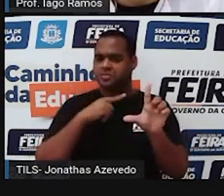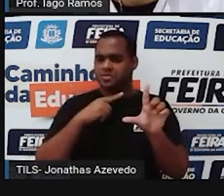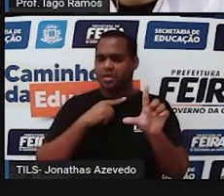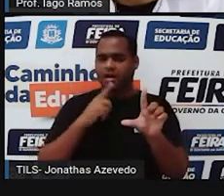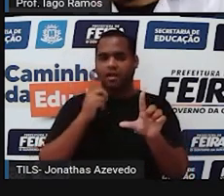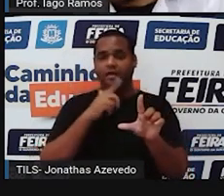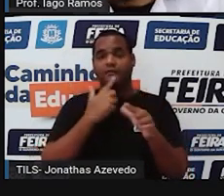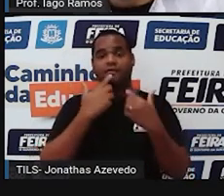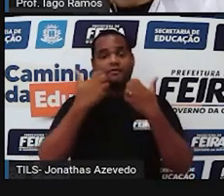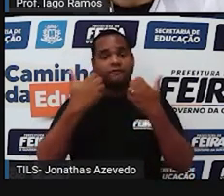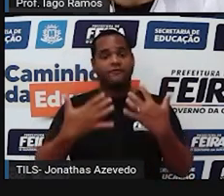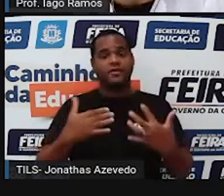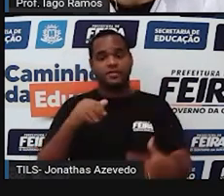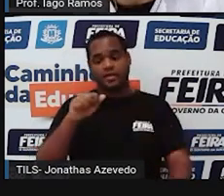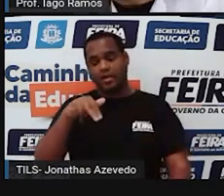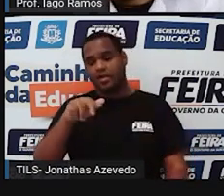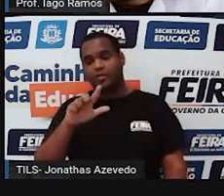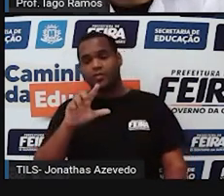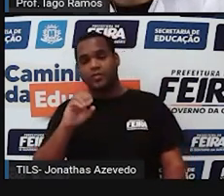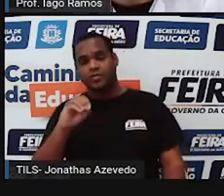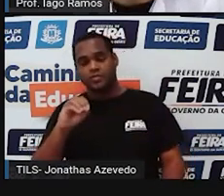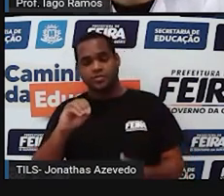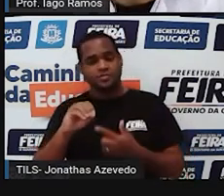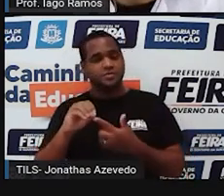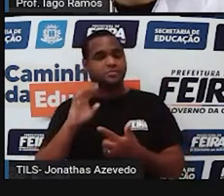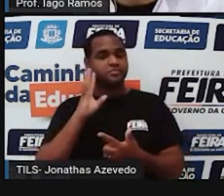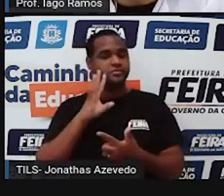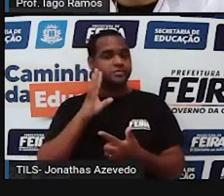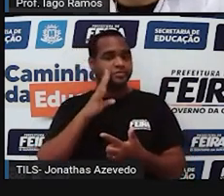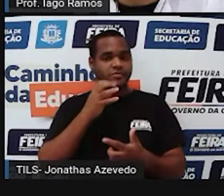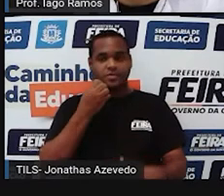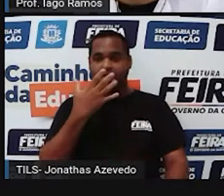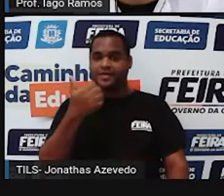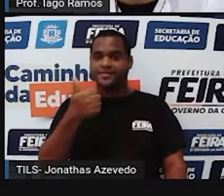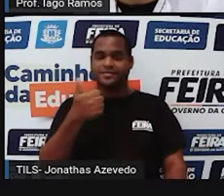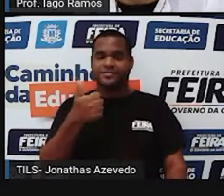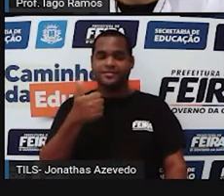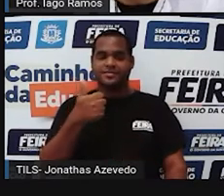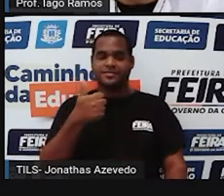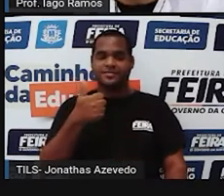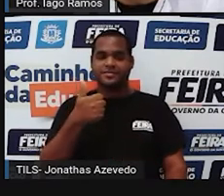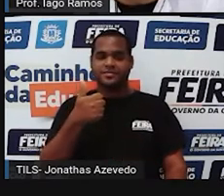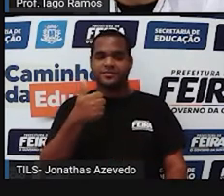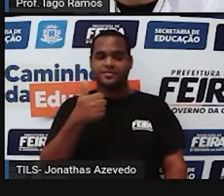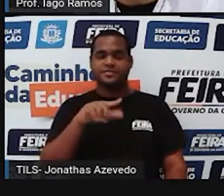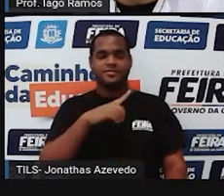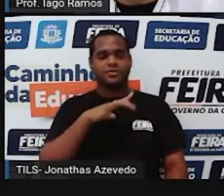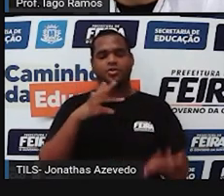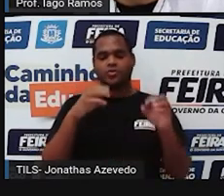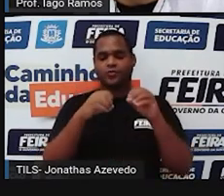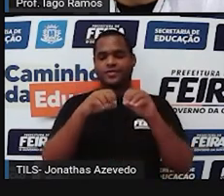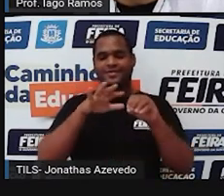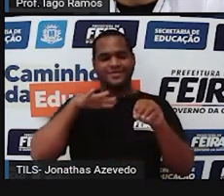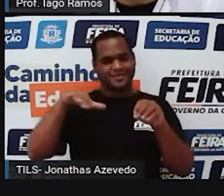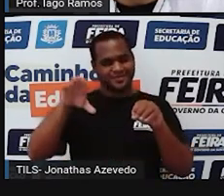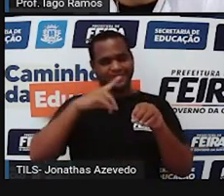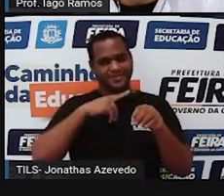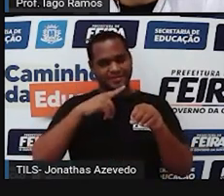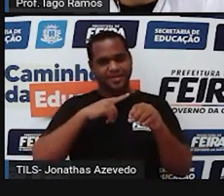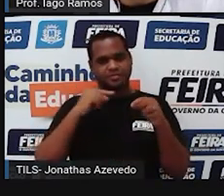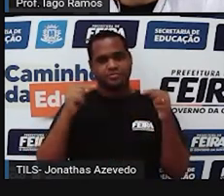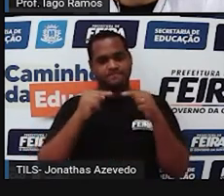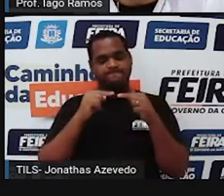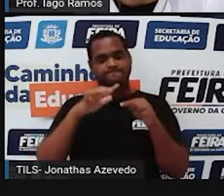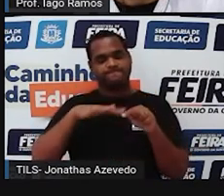veio falando de ângulo que bacana aqui ó toda a região aqui certo? essa